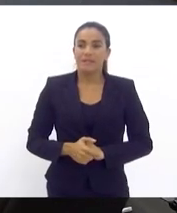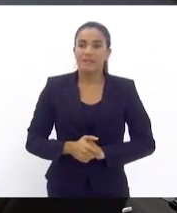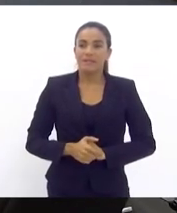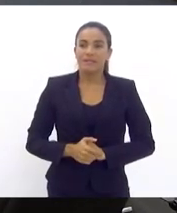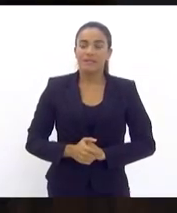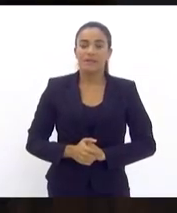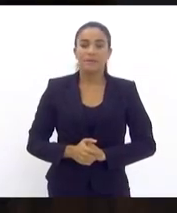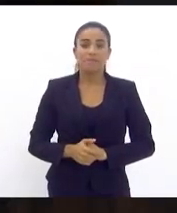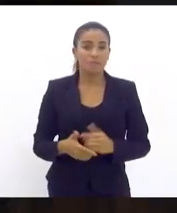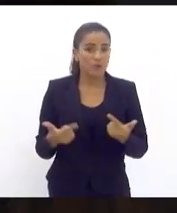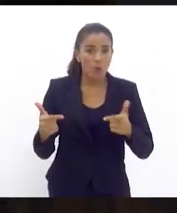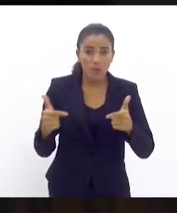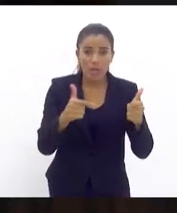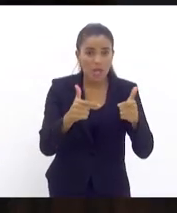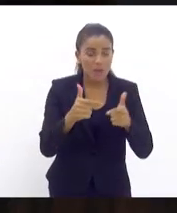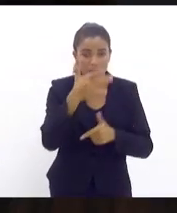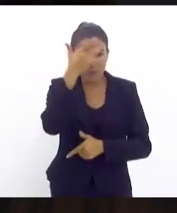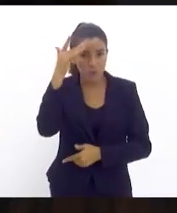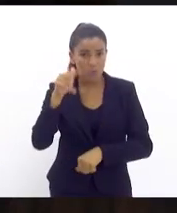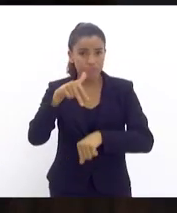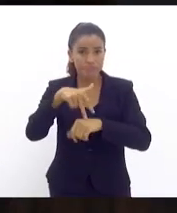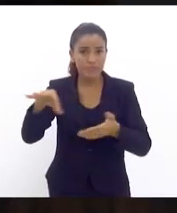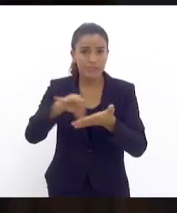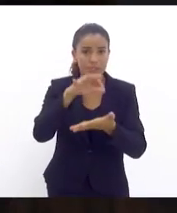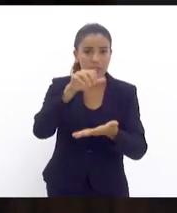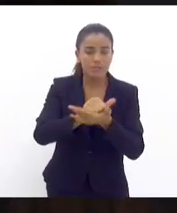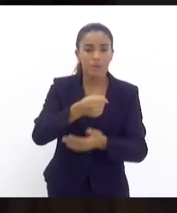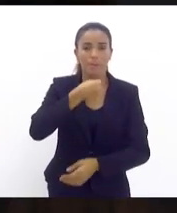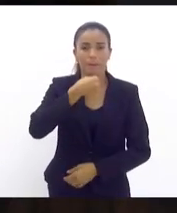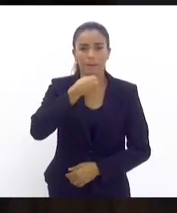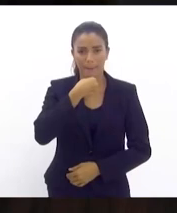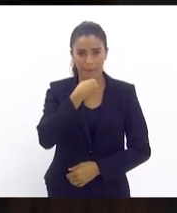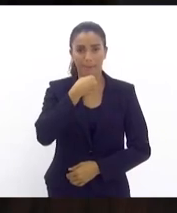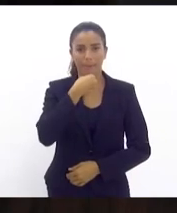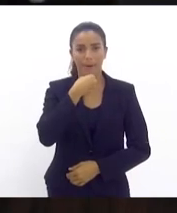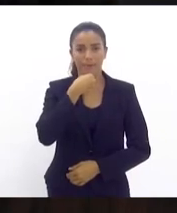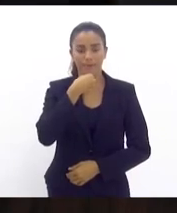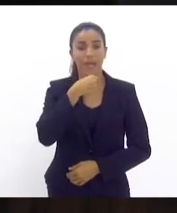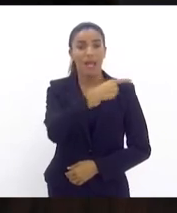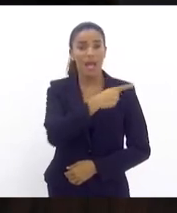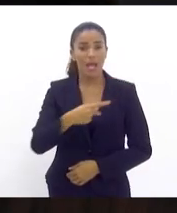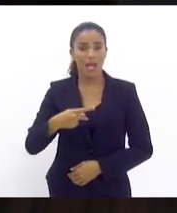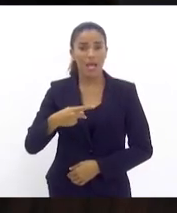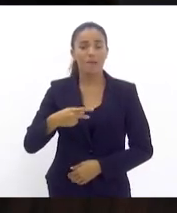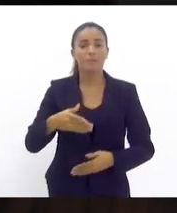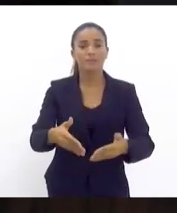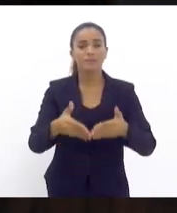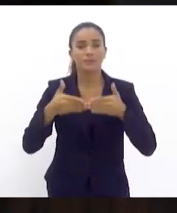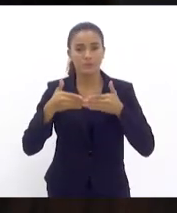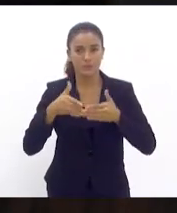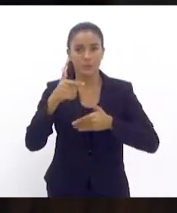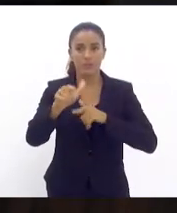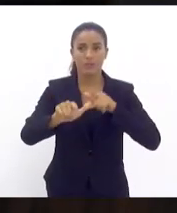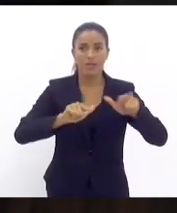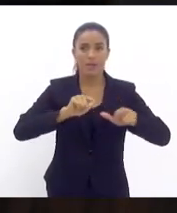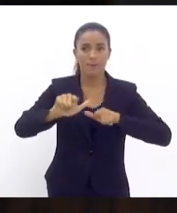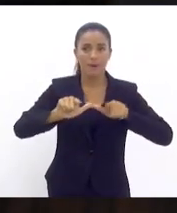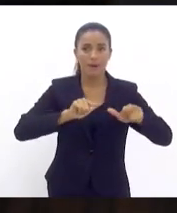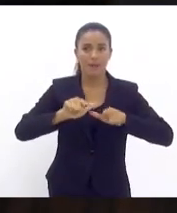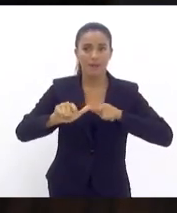Não havendo mais oradores inscritos, a presidência suspende os trabalhos até